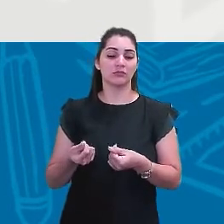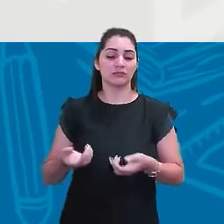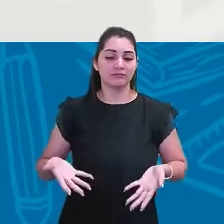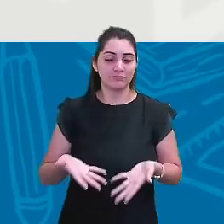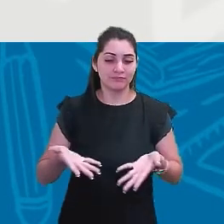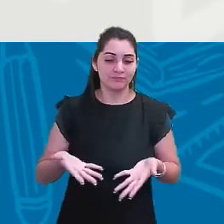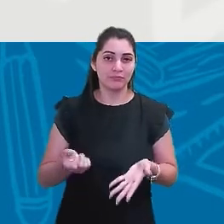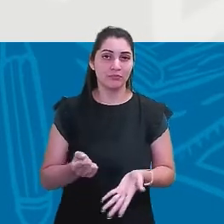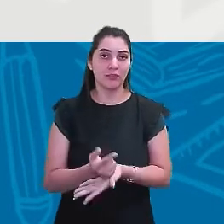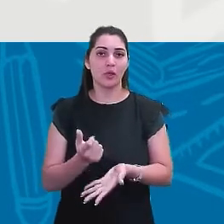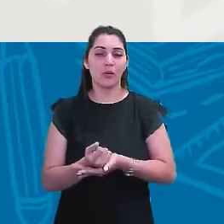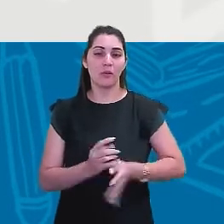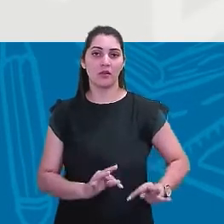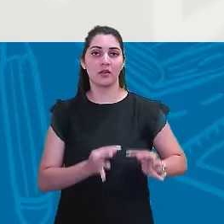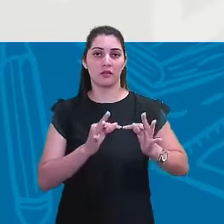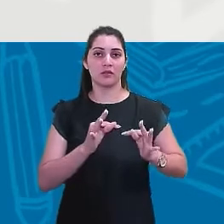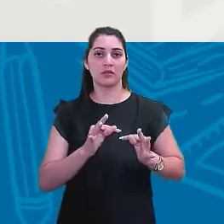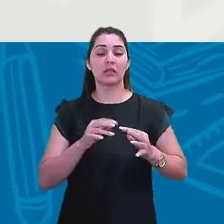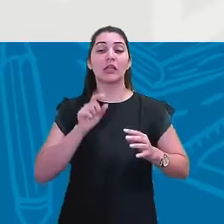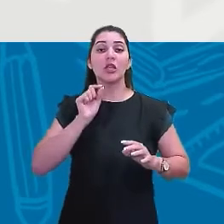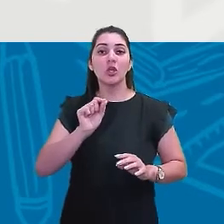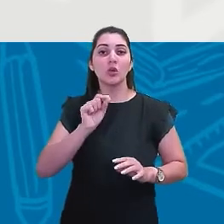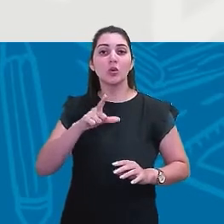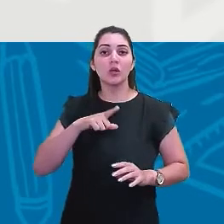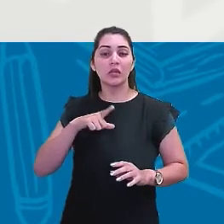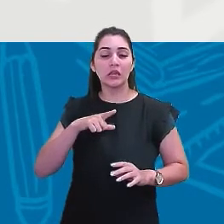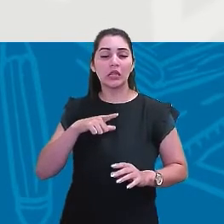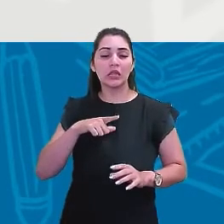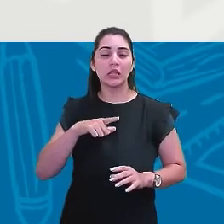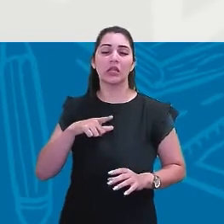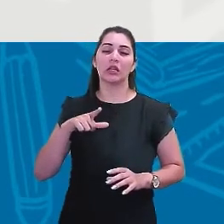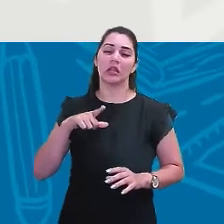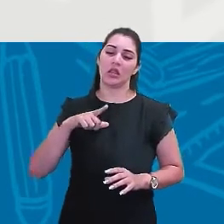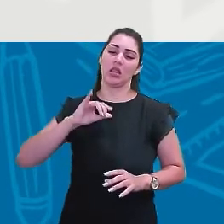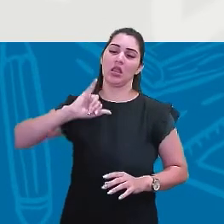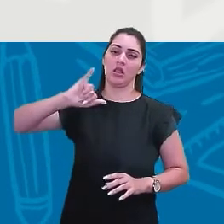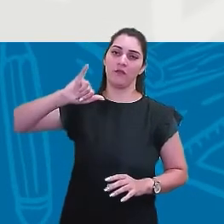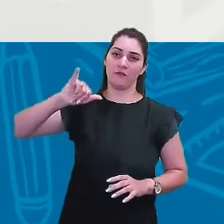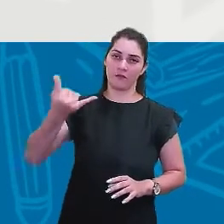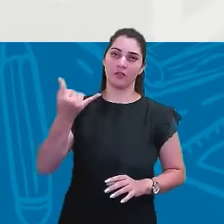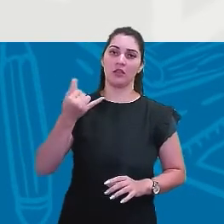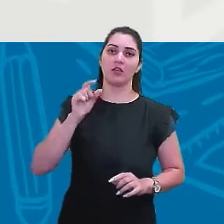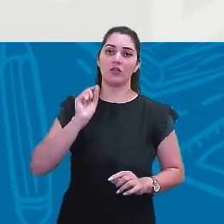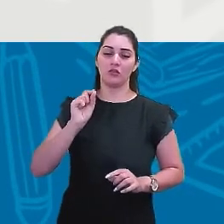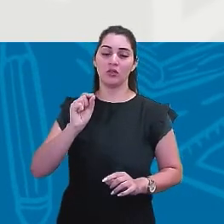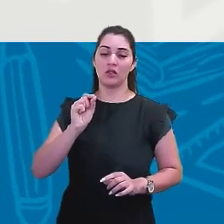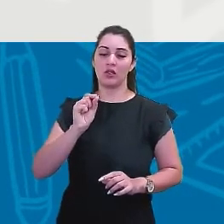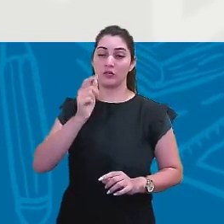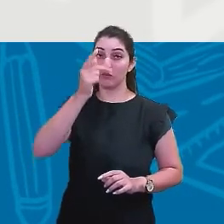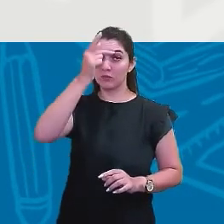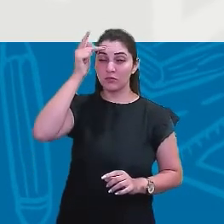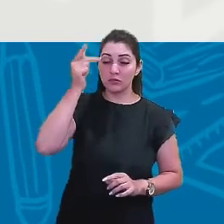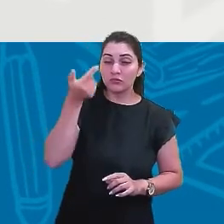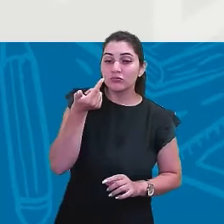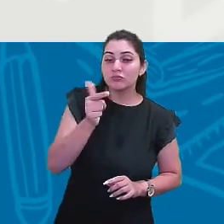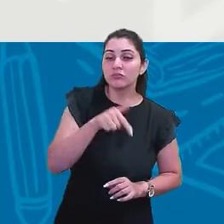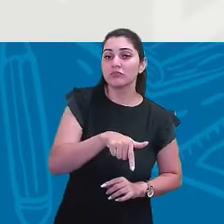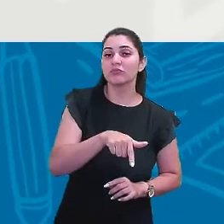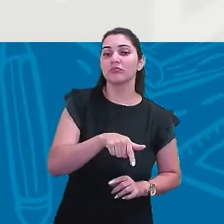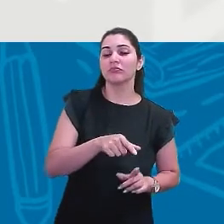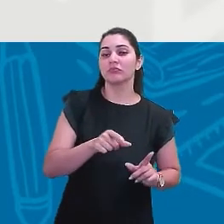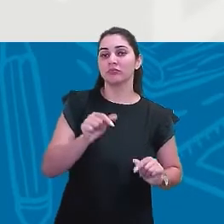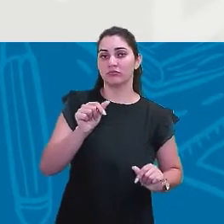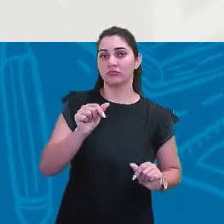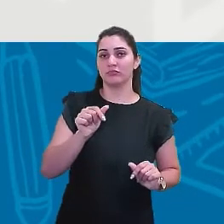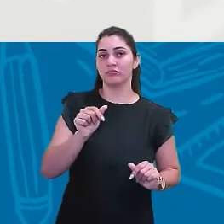tecnologia e aqueles que tinham, levavam vantagem sobre o pequeno produtor. fazendo com